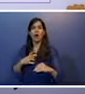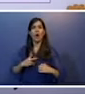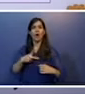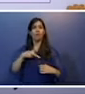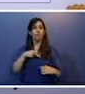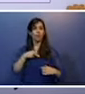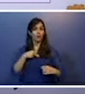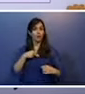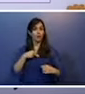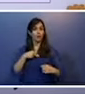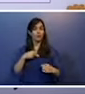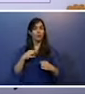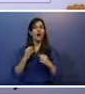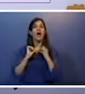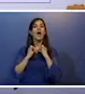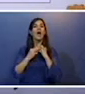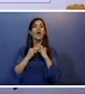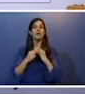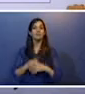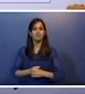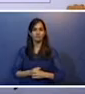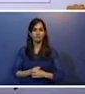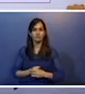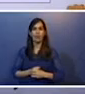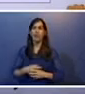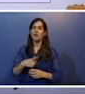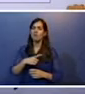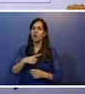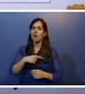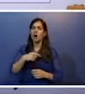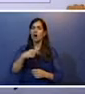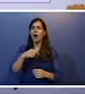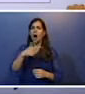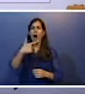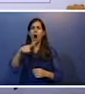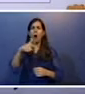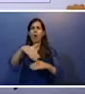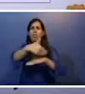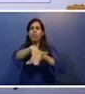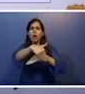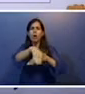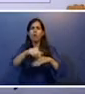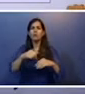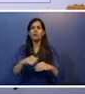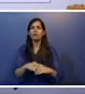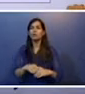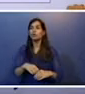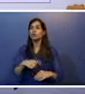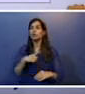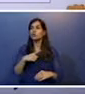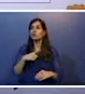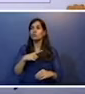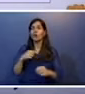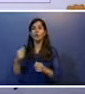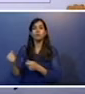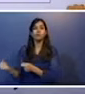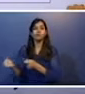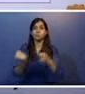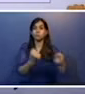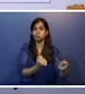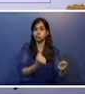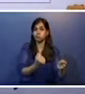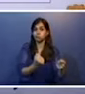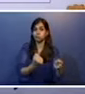estava na gravata. Alguém informa da farmácia na outra rua. Não carregam Dário além da